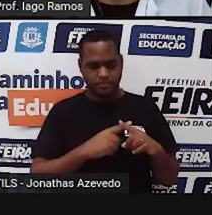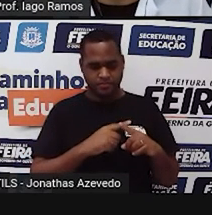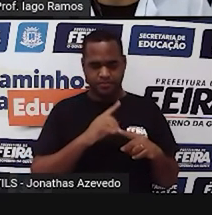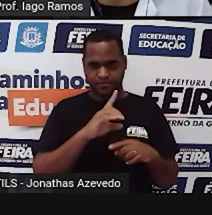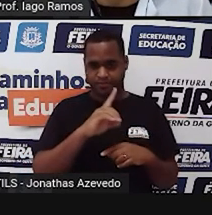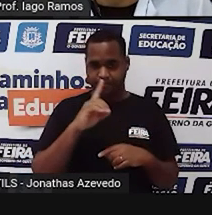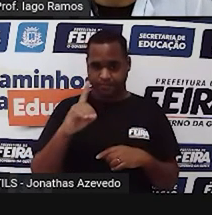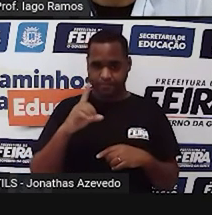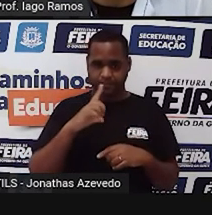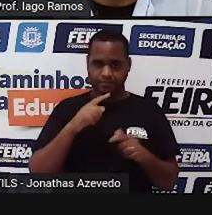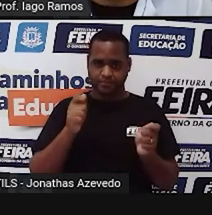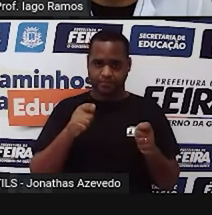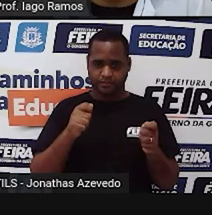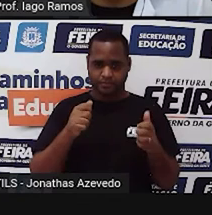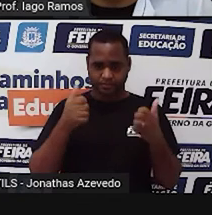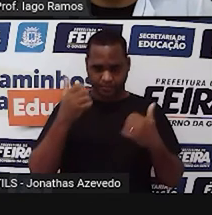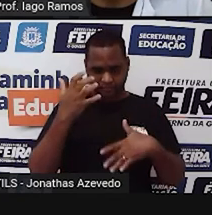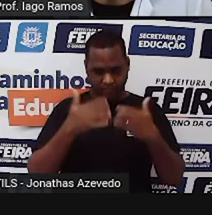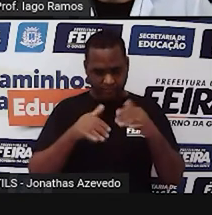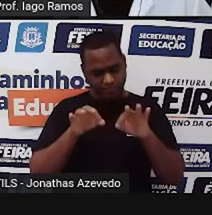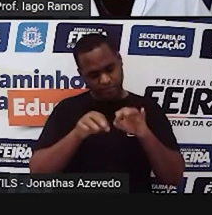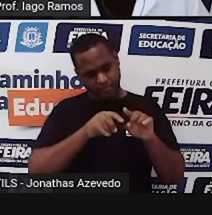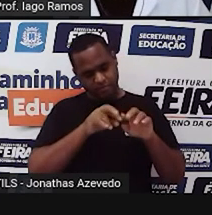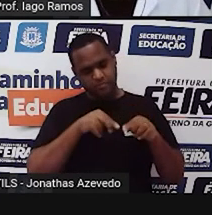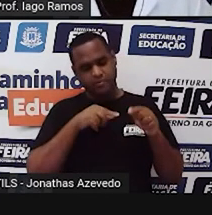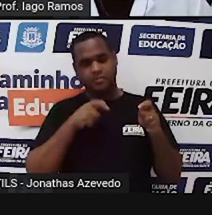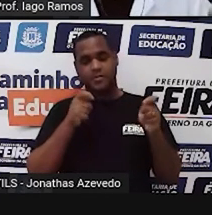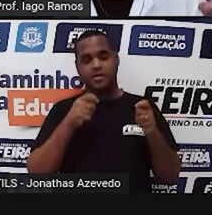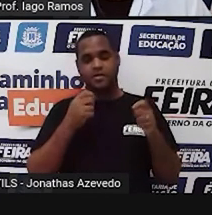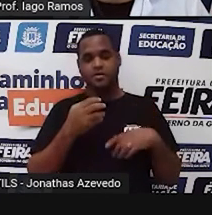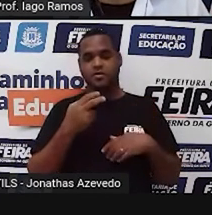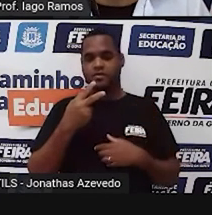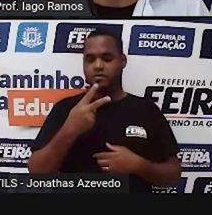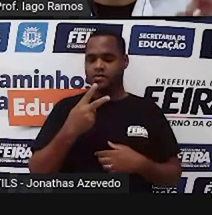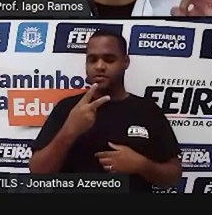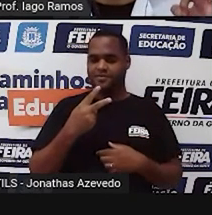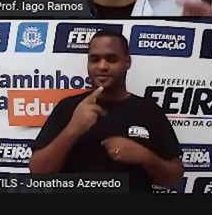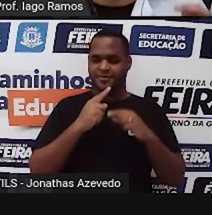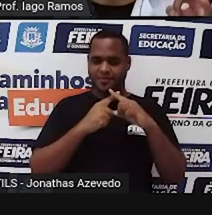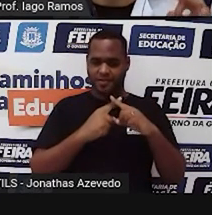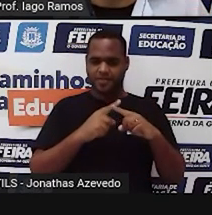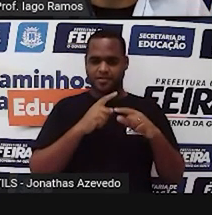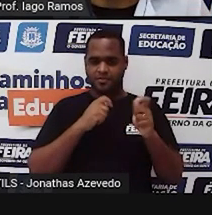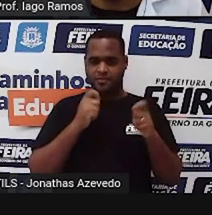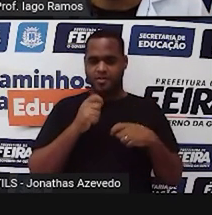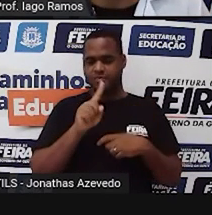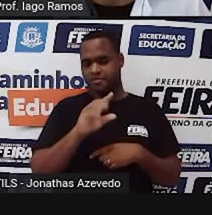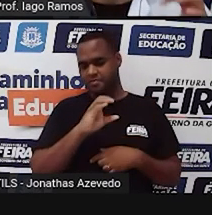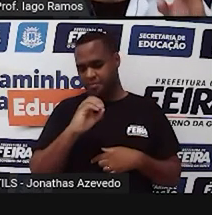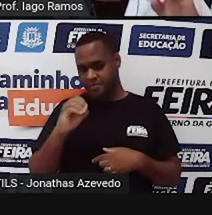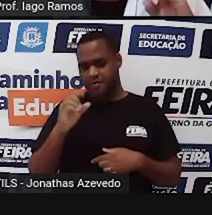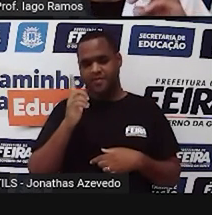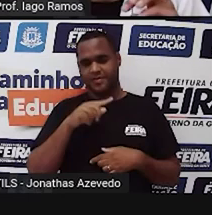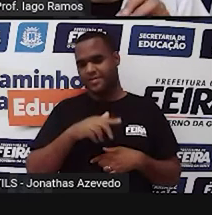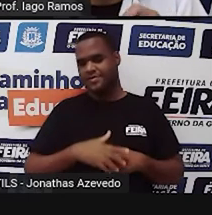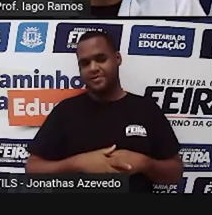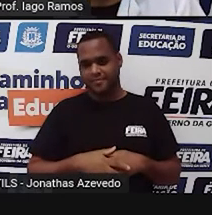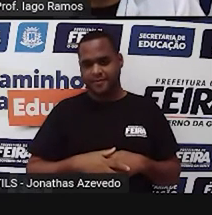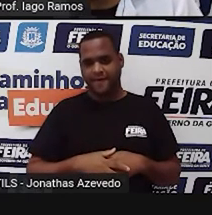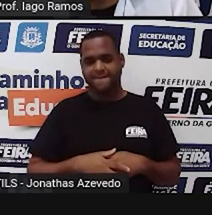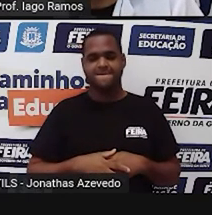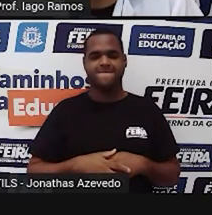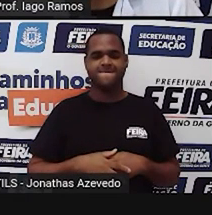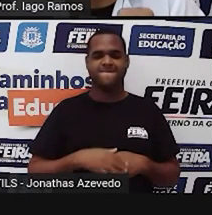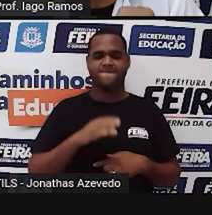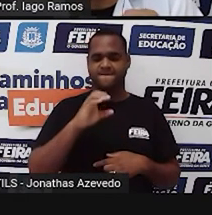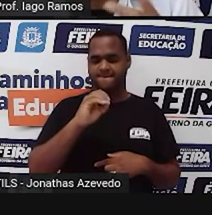decâmetro cúbico. E fazendo isso, a gente faz duas multiplicações por mil. Ou seja,